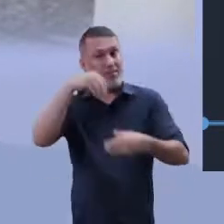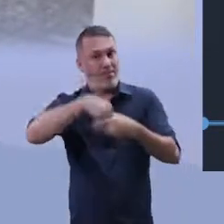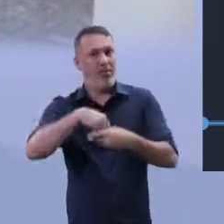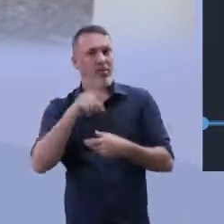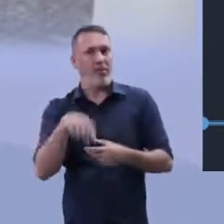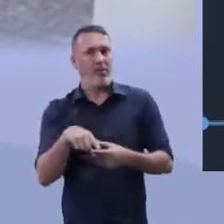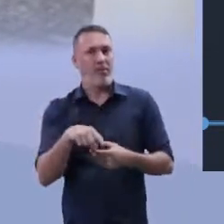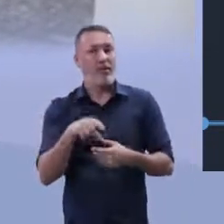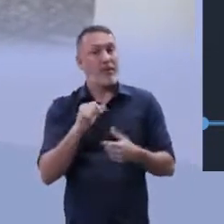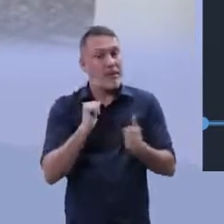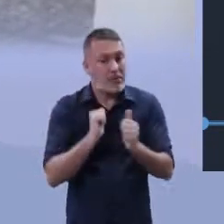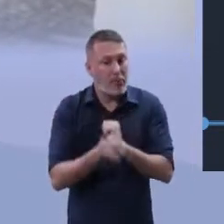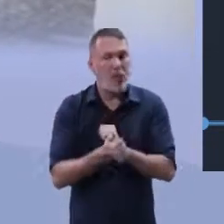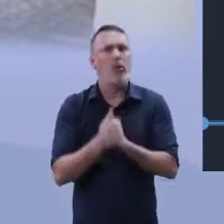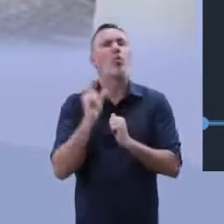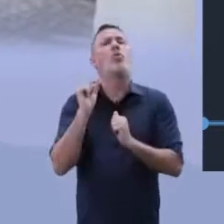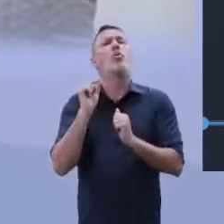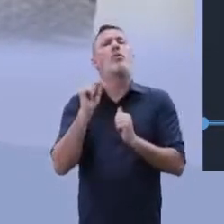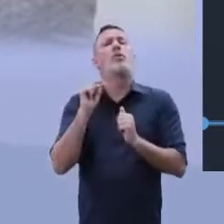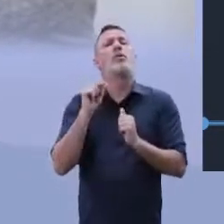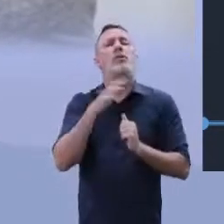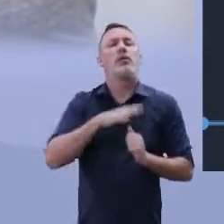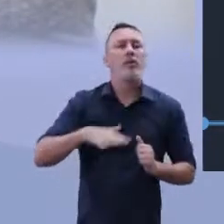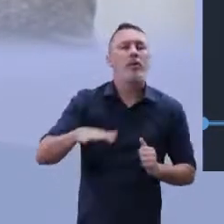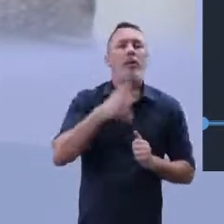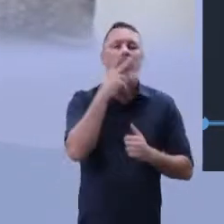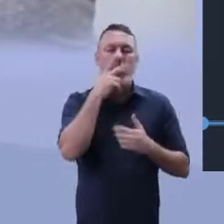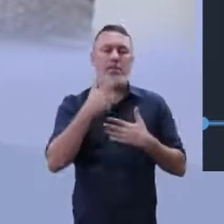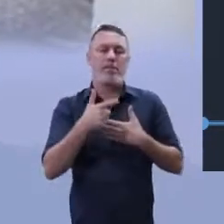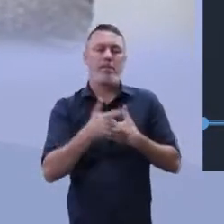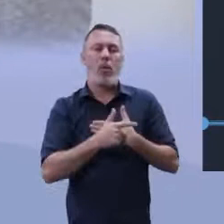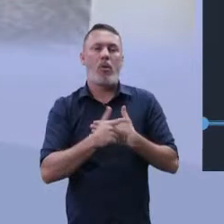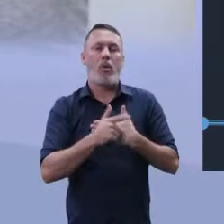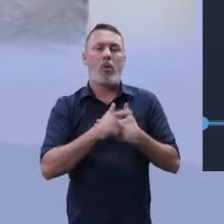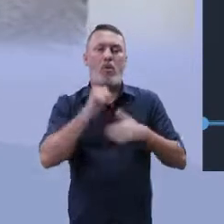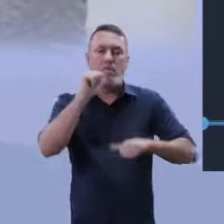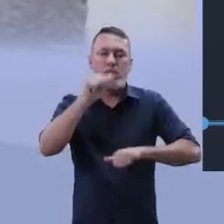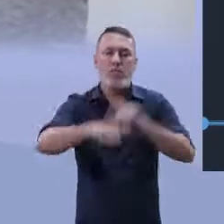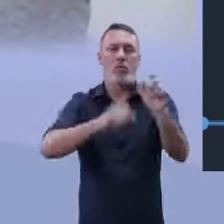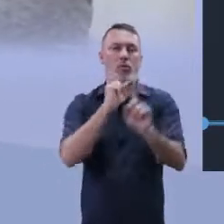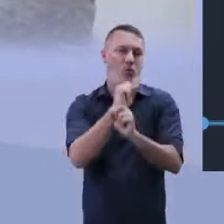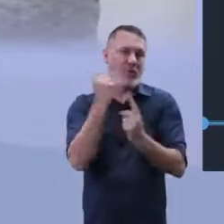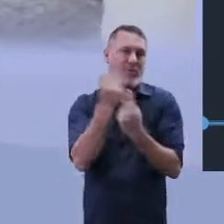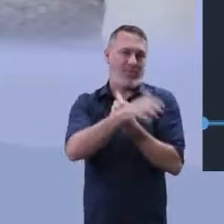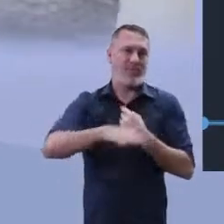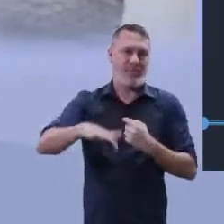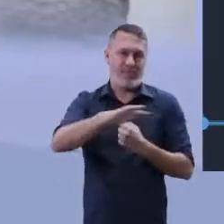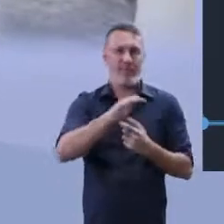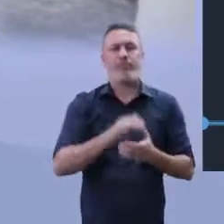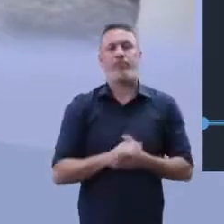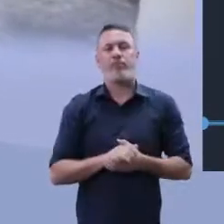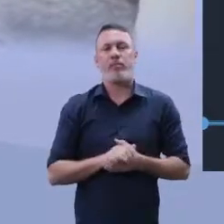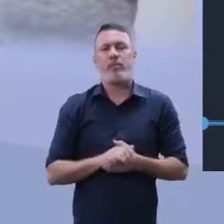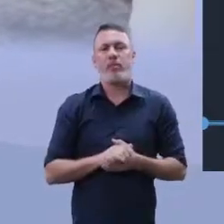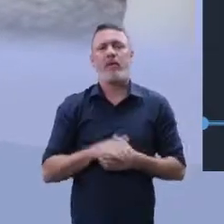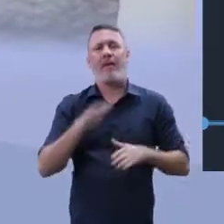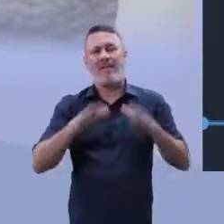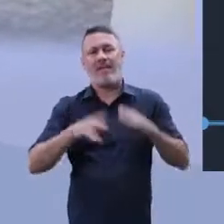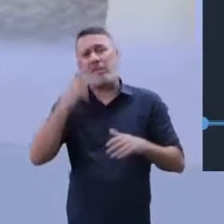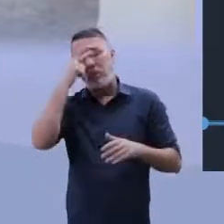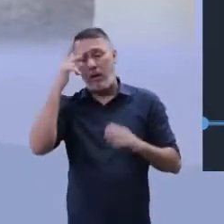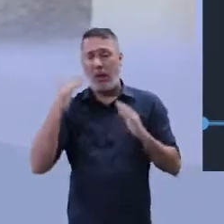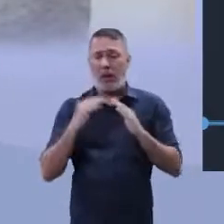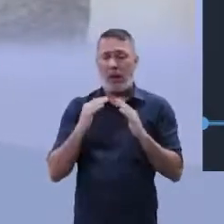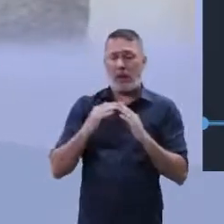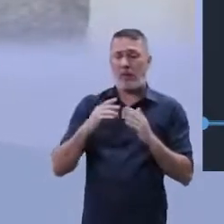esportiva. Esporte como um papel de modificar a sociedade. Às vezes, o menino não é muito bom.